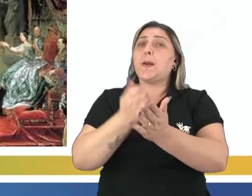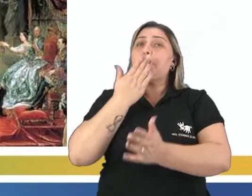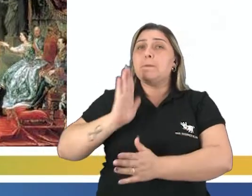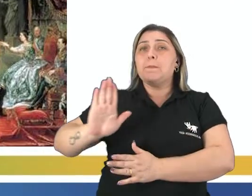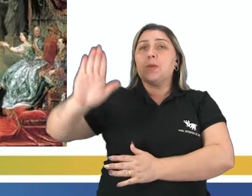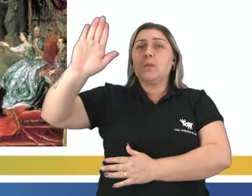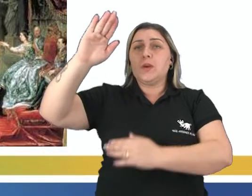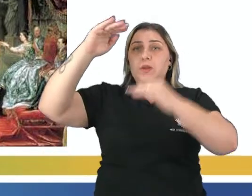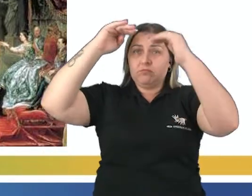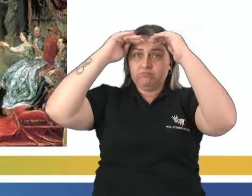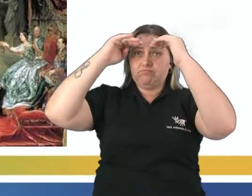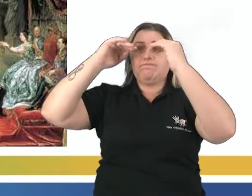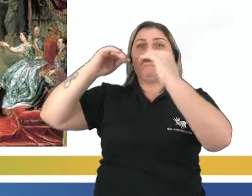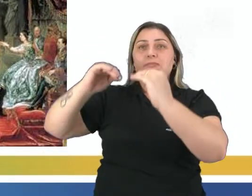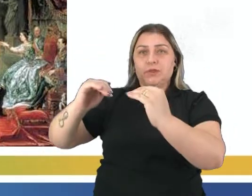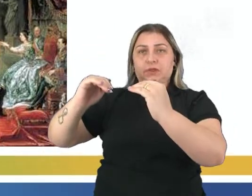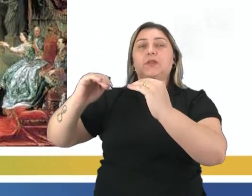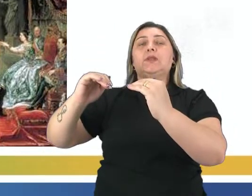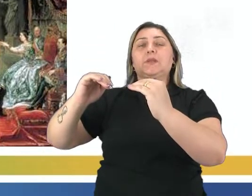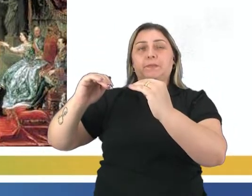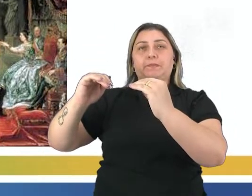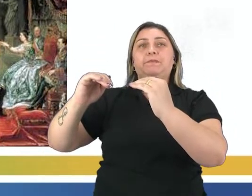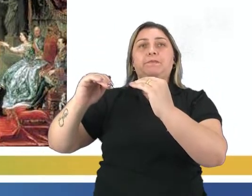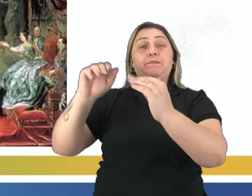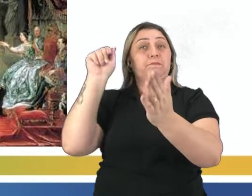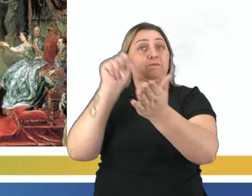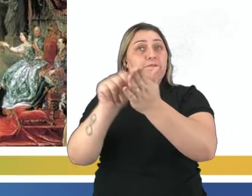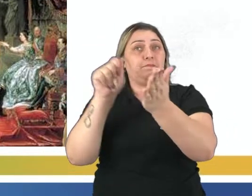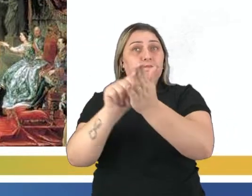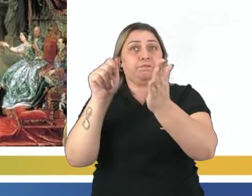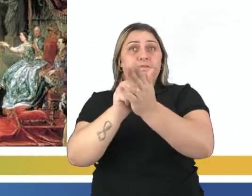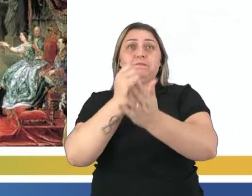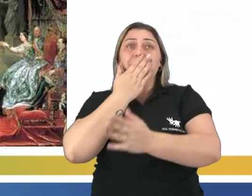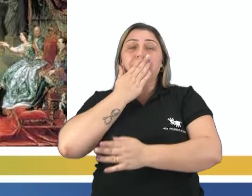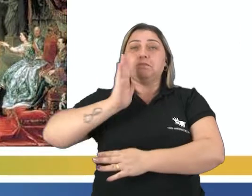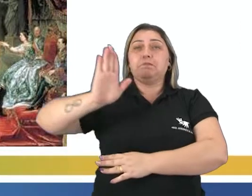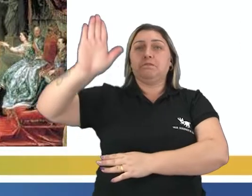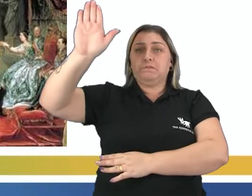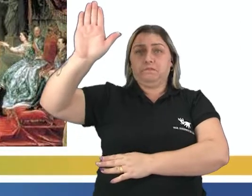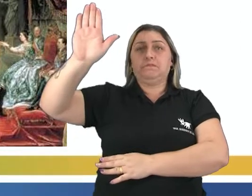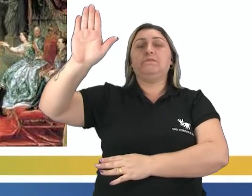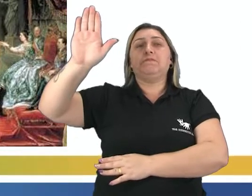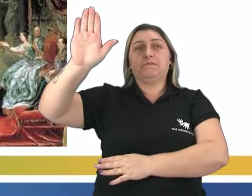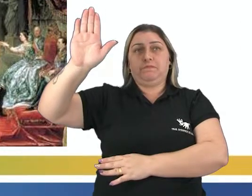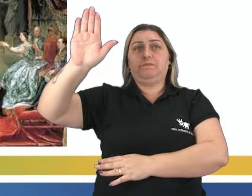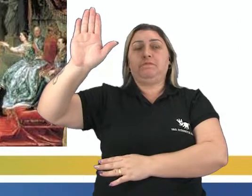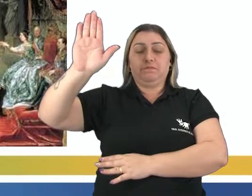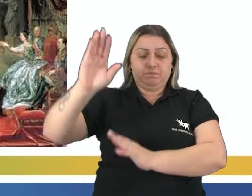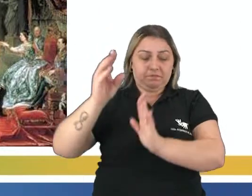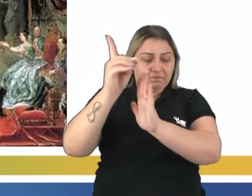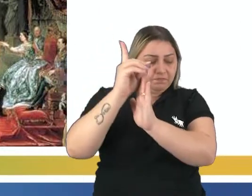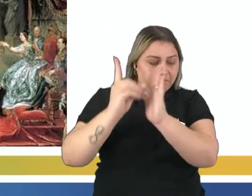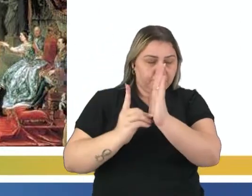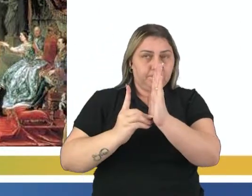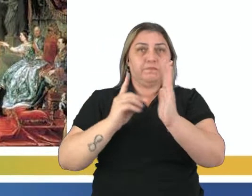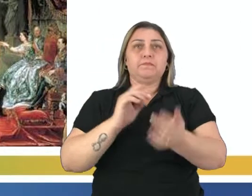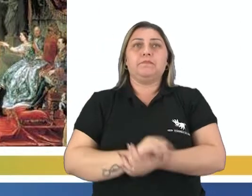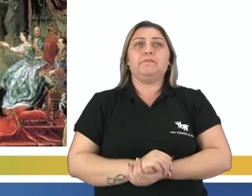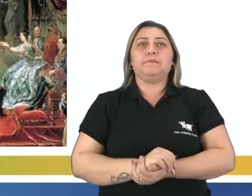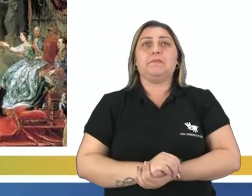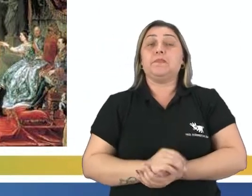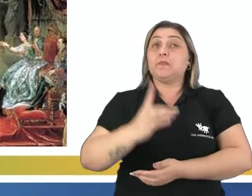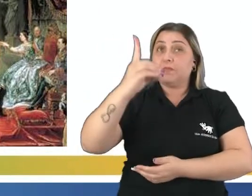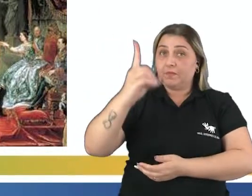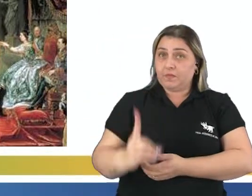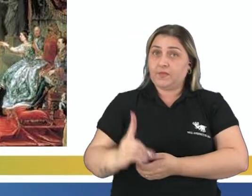obediência a ele. Então, eles assinaram jurando essa obediência a essa declaração. A Declaração